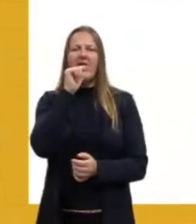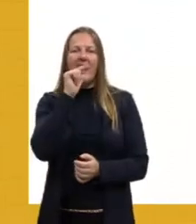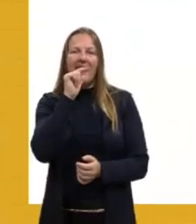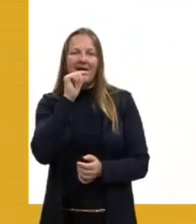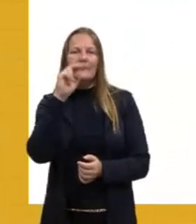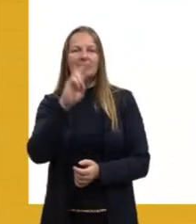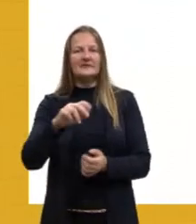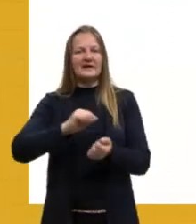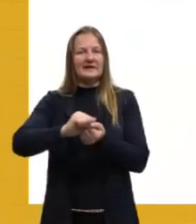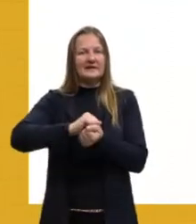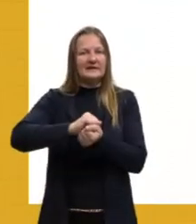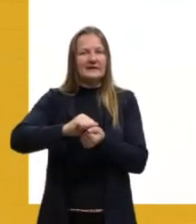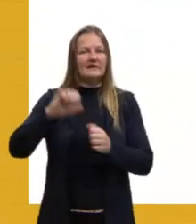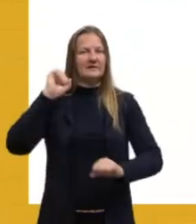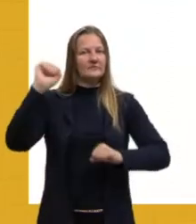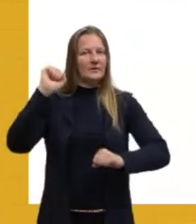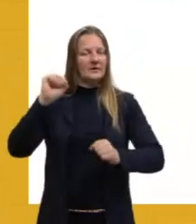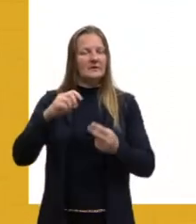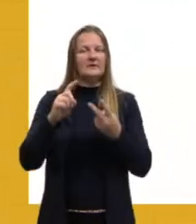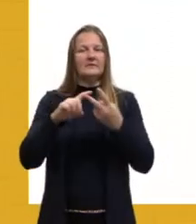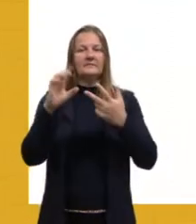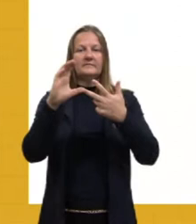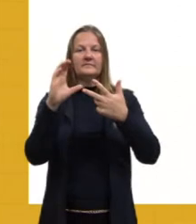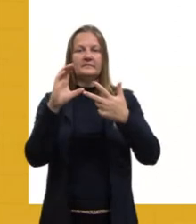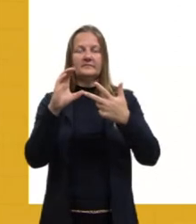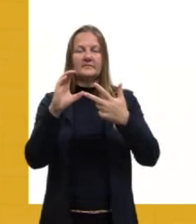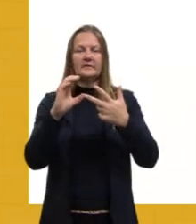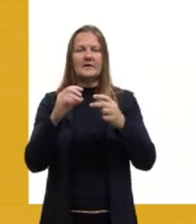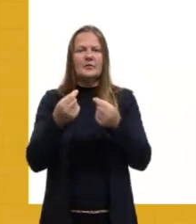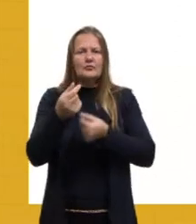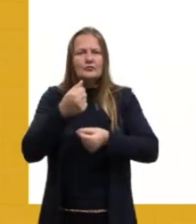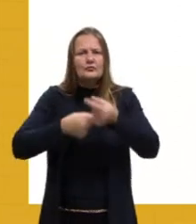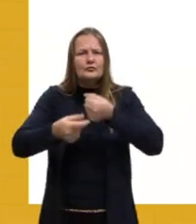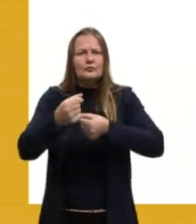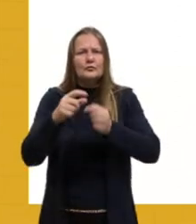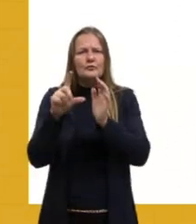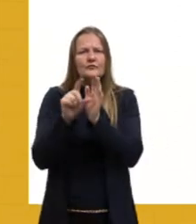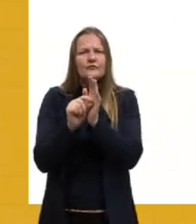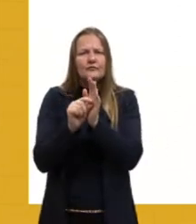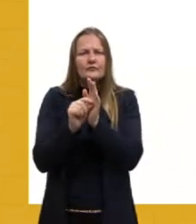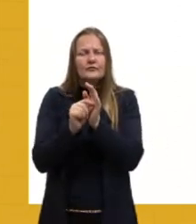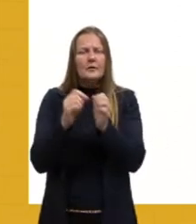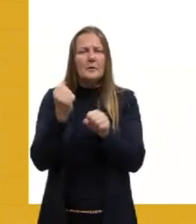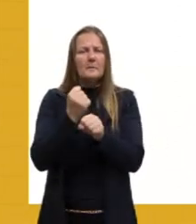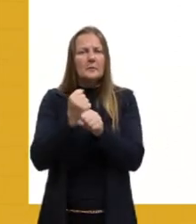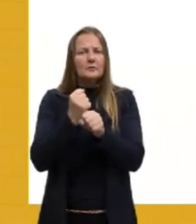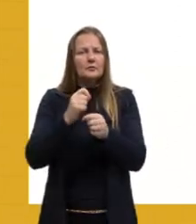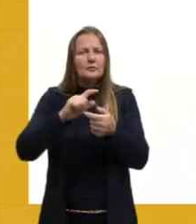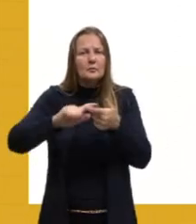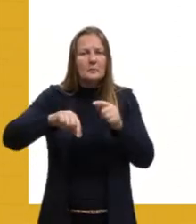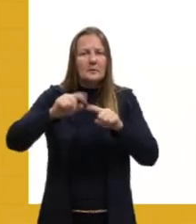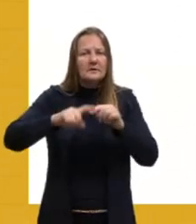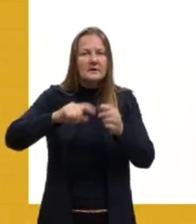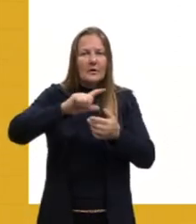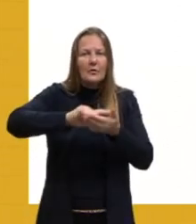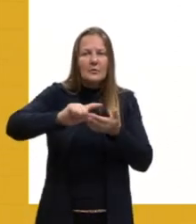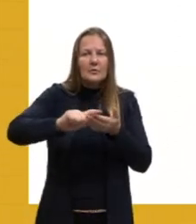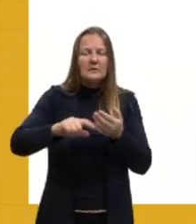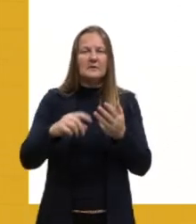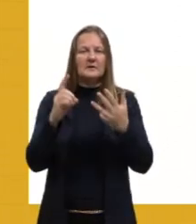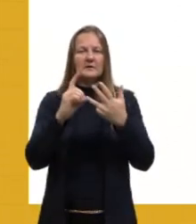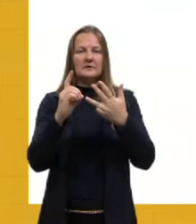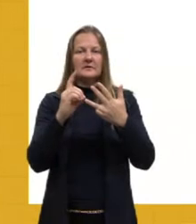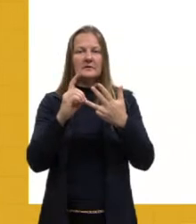utilizada na lavagem. Letra C, economizar com a compra de produtos de limpeza. Letra D,